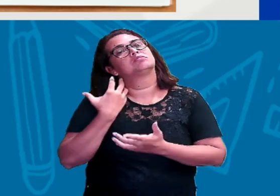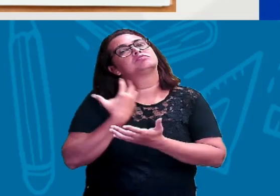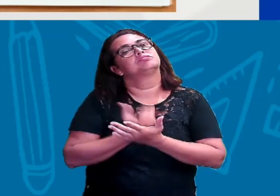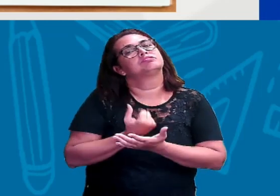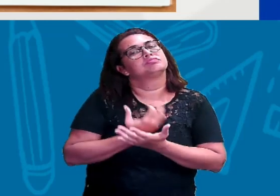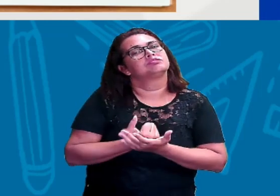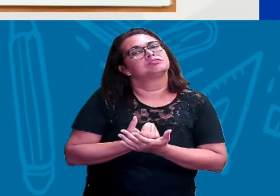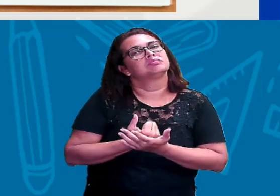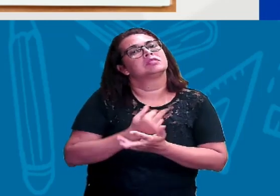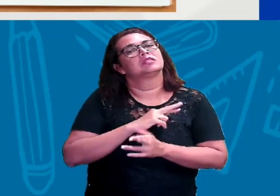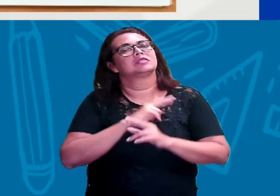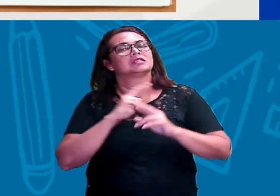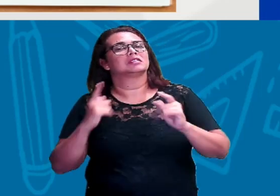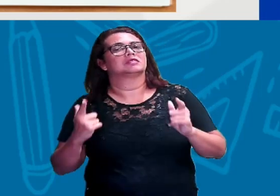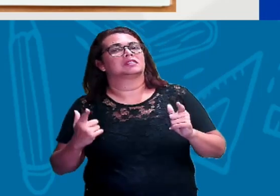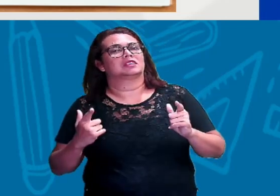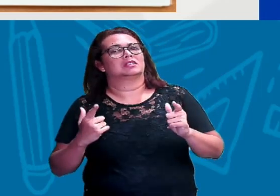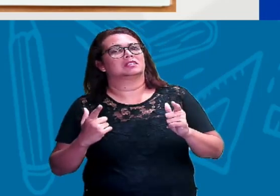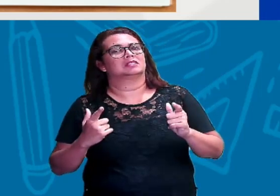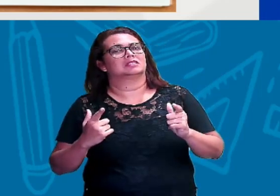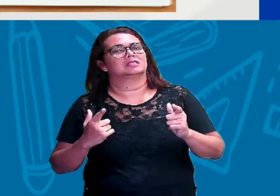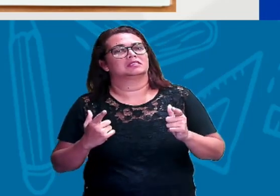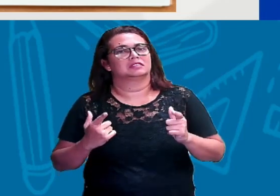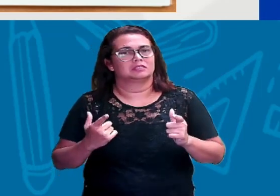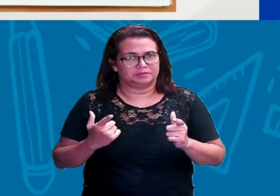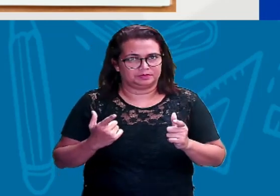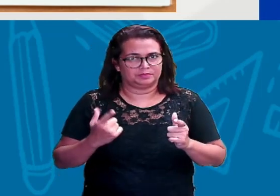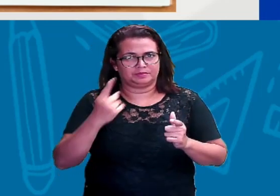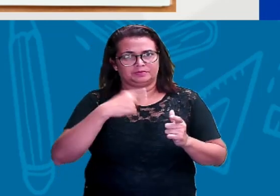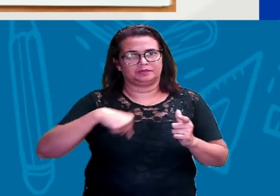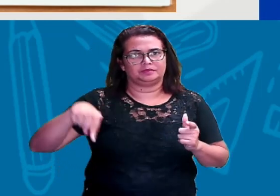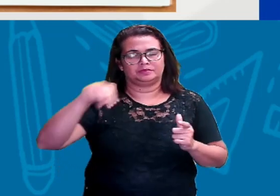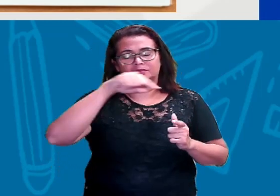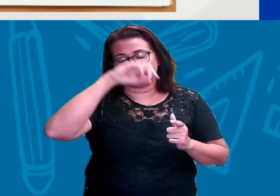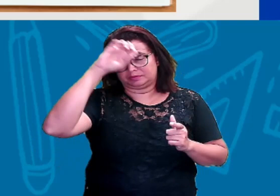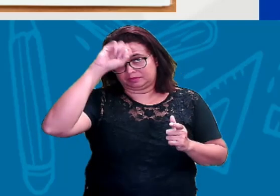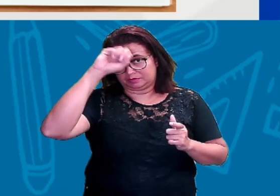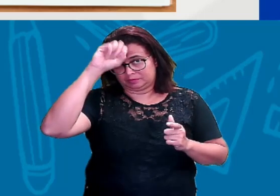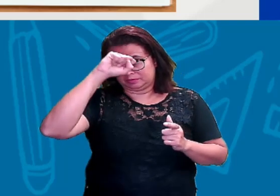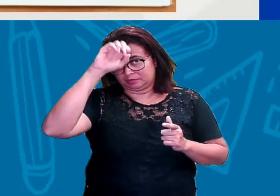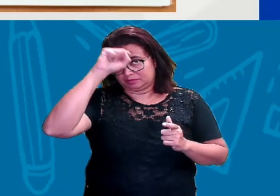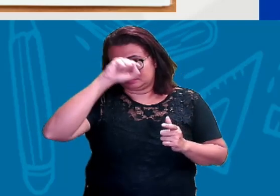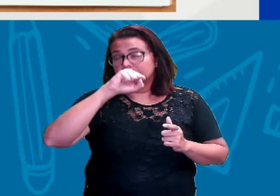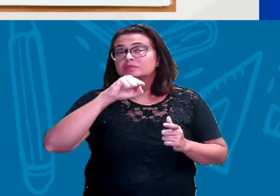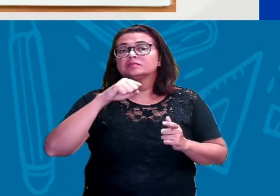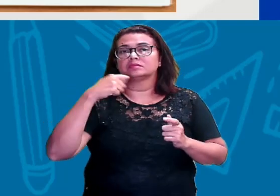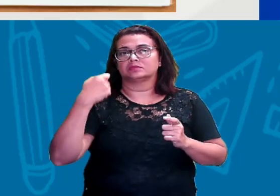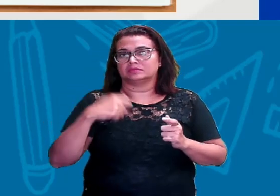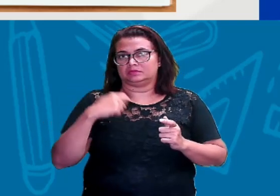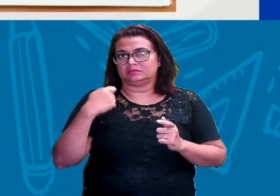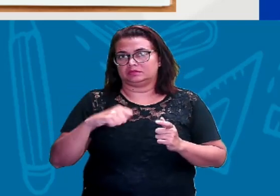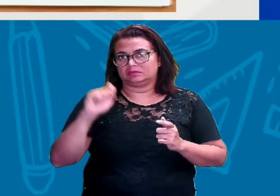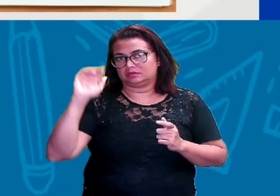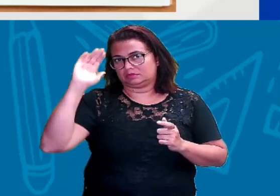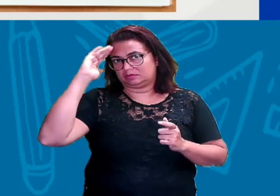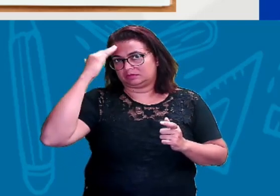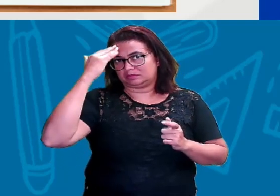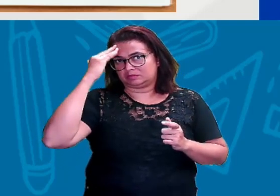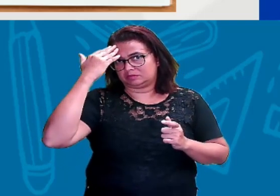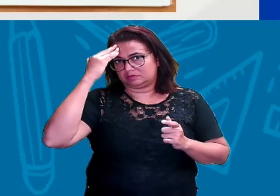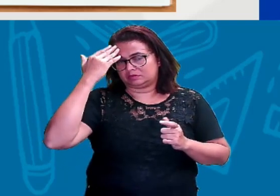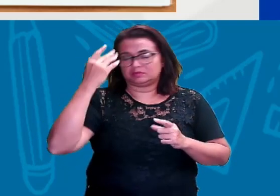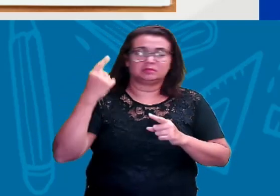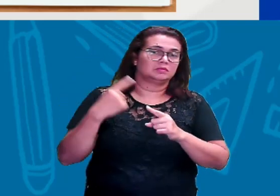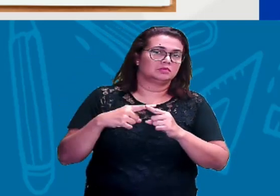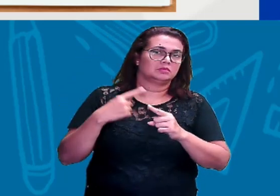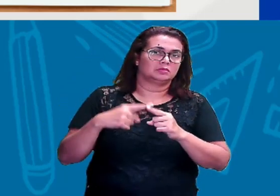possui sons diferentes? Então, para que a gente saiba, a gente precisa saber o porquê. E por que a gente vai